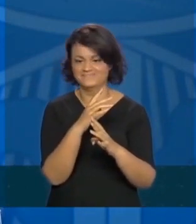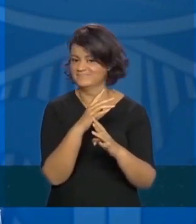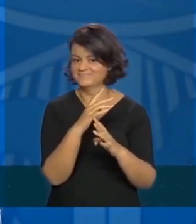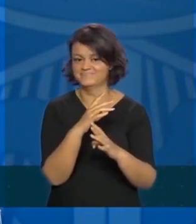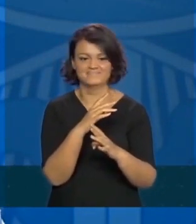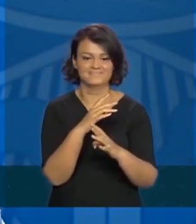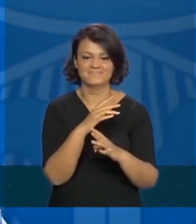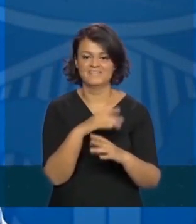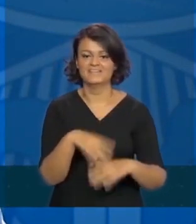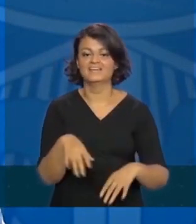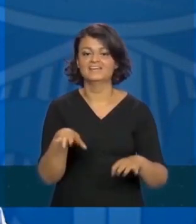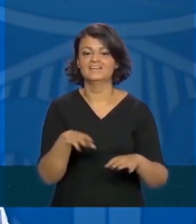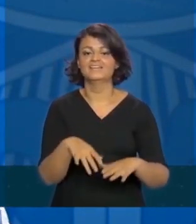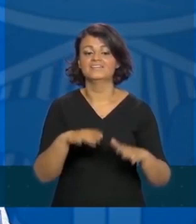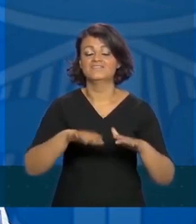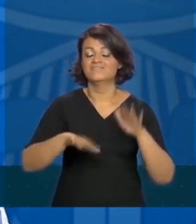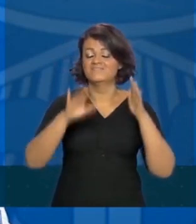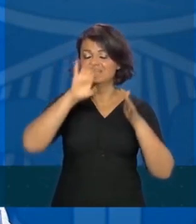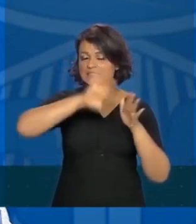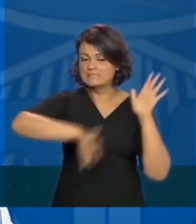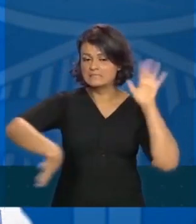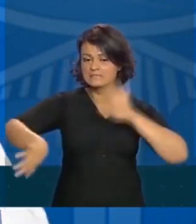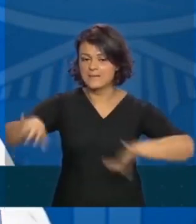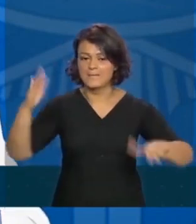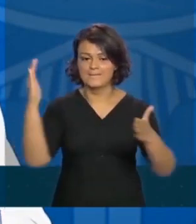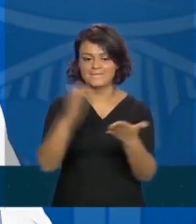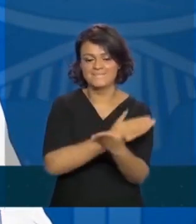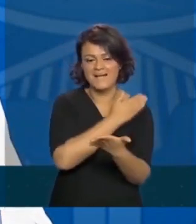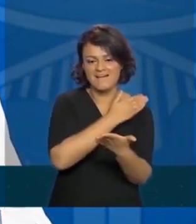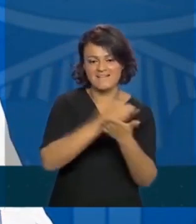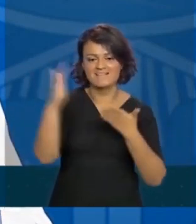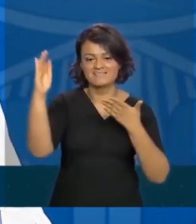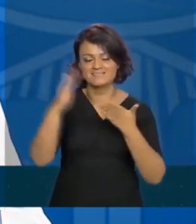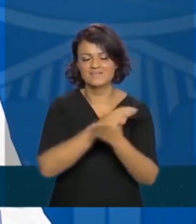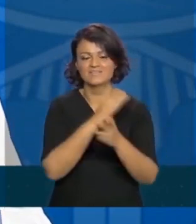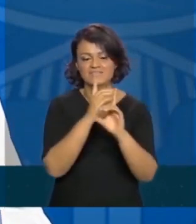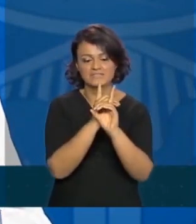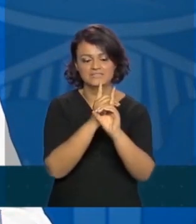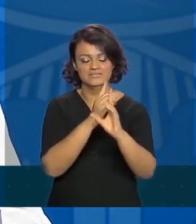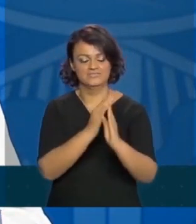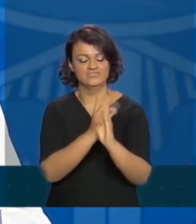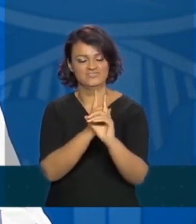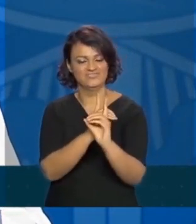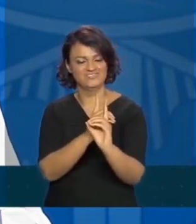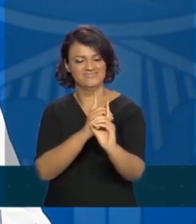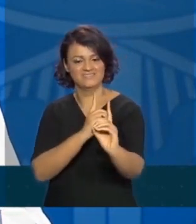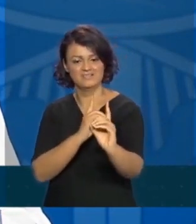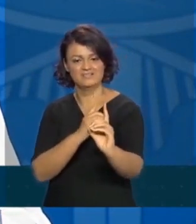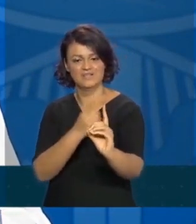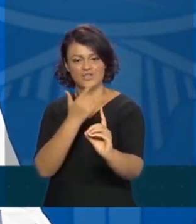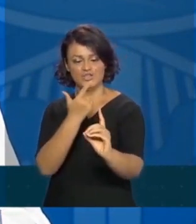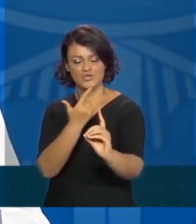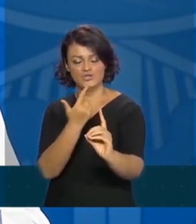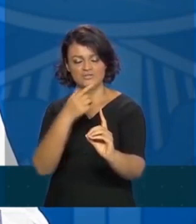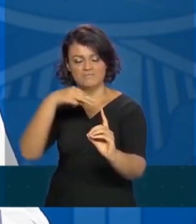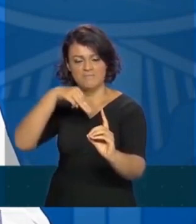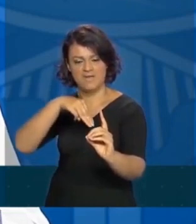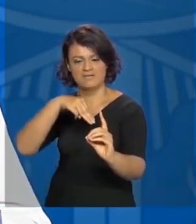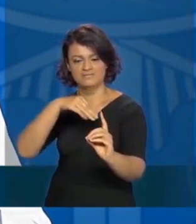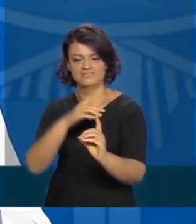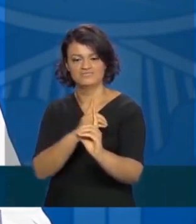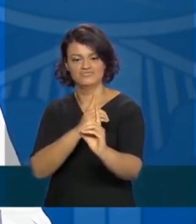isso com muita parcimônia guarde uma distância de dois metros e meio três metros das pessoas